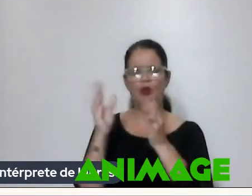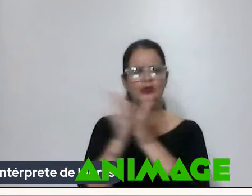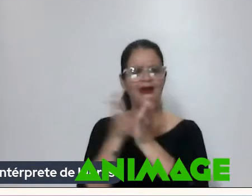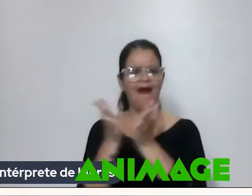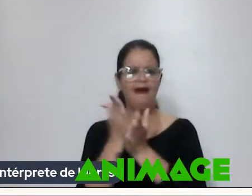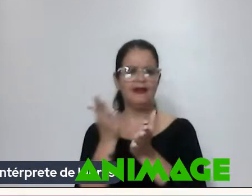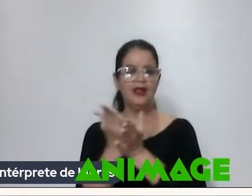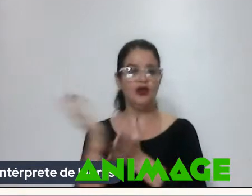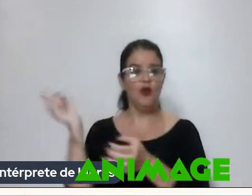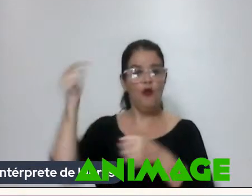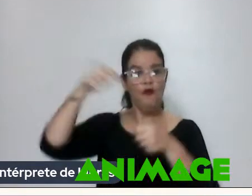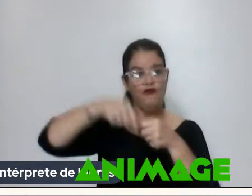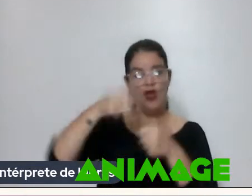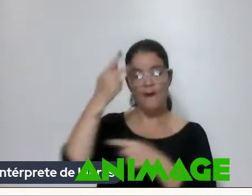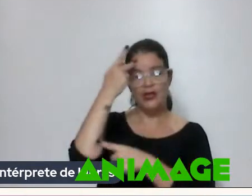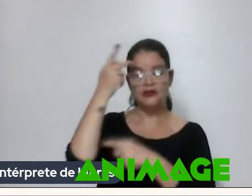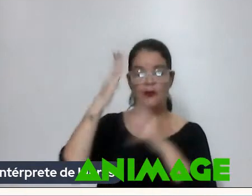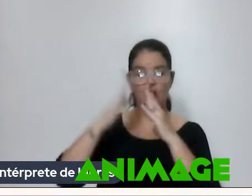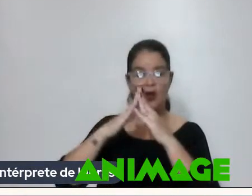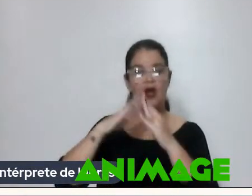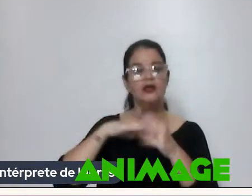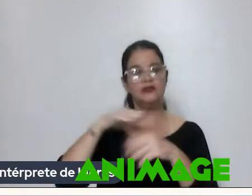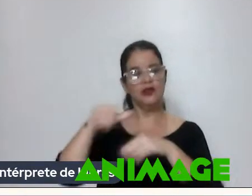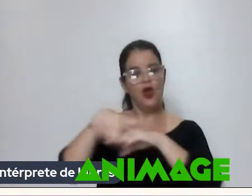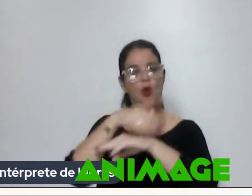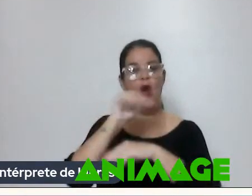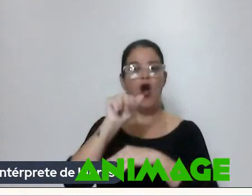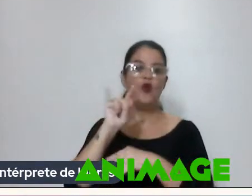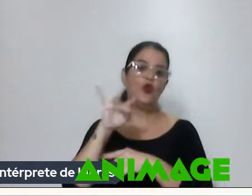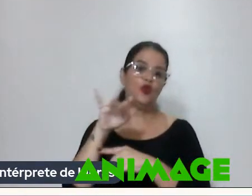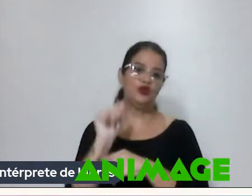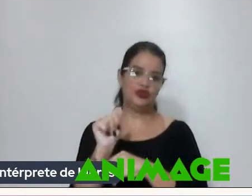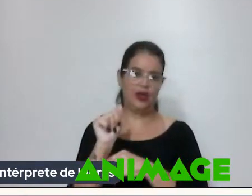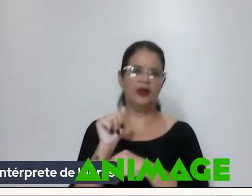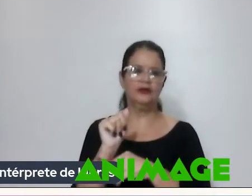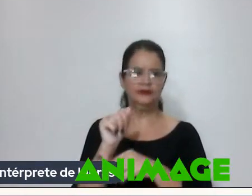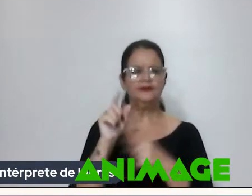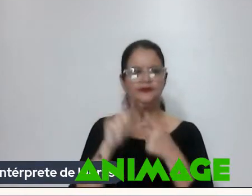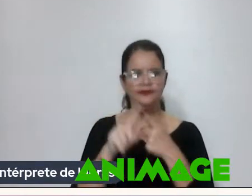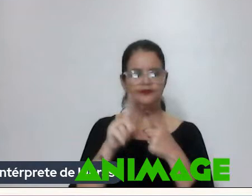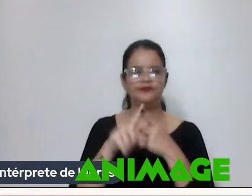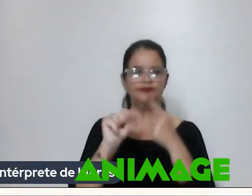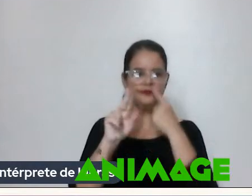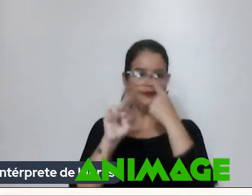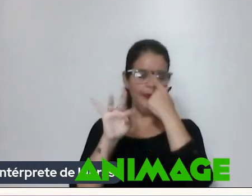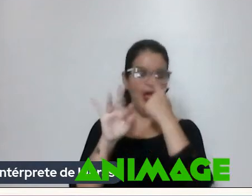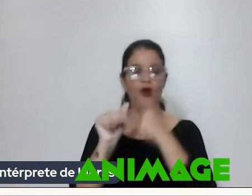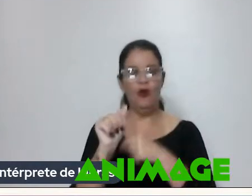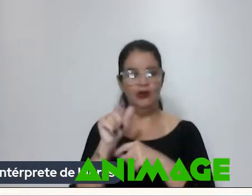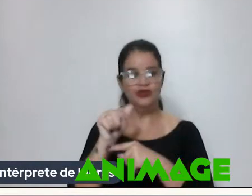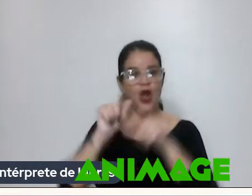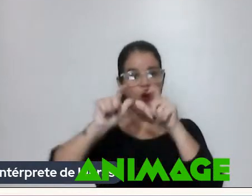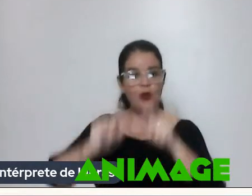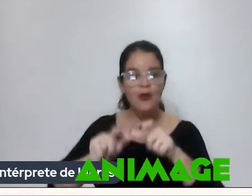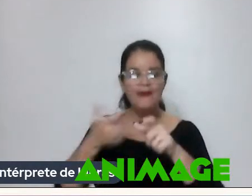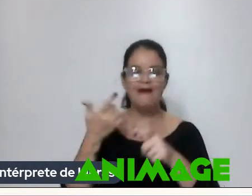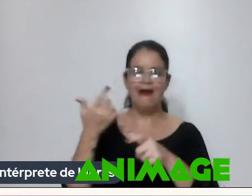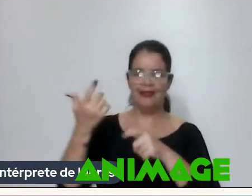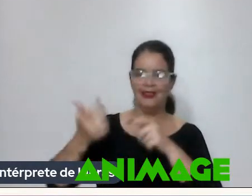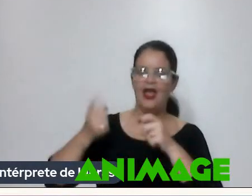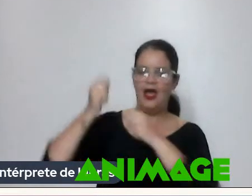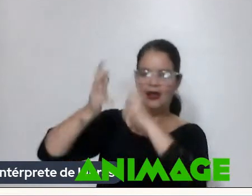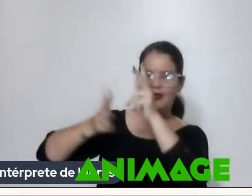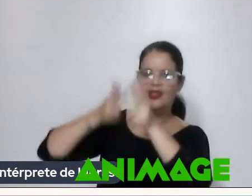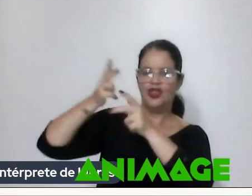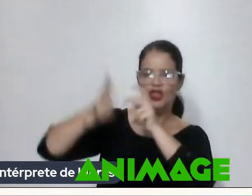para São Paulo A qual é na Rua Augusta Para quem conhece São Paulo A Rua Augusta Também é O lugar Da balada Da noite